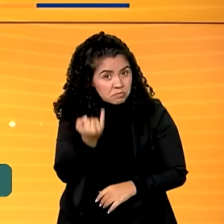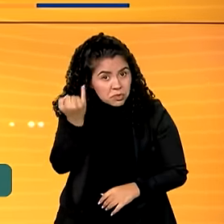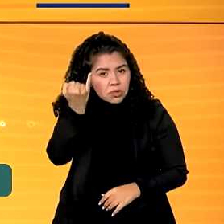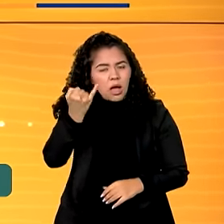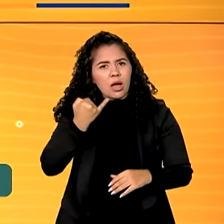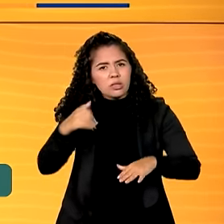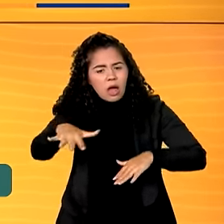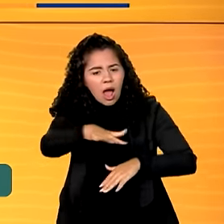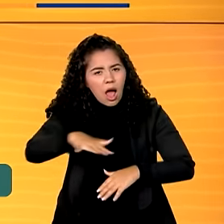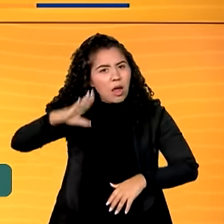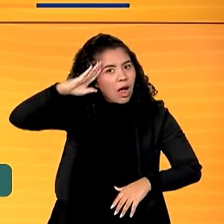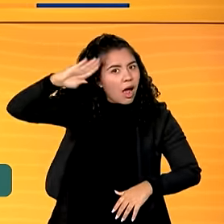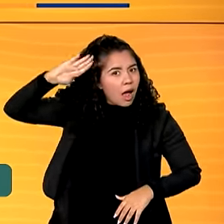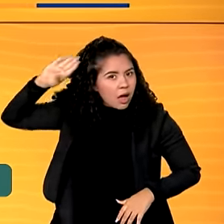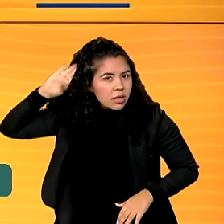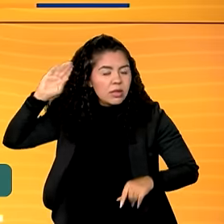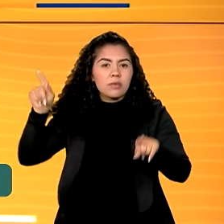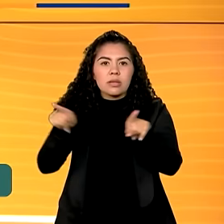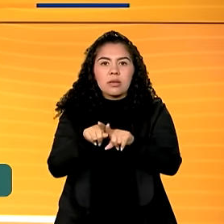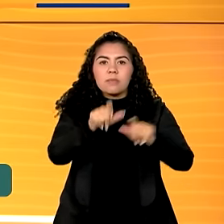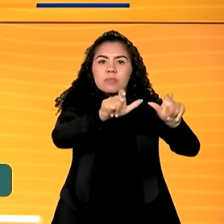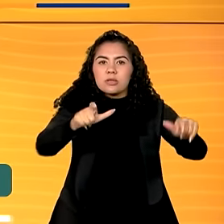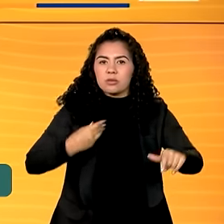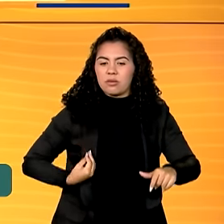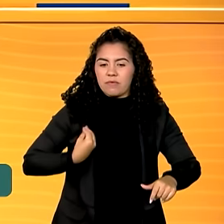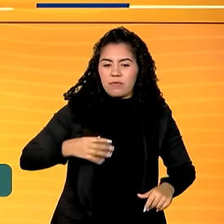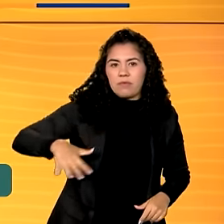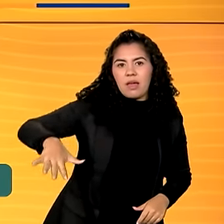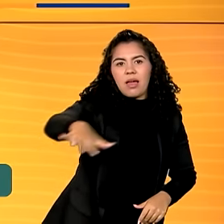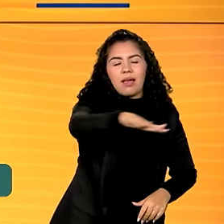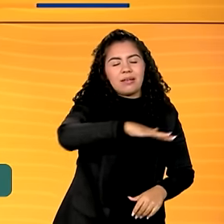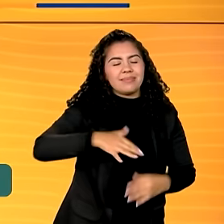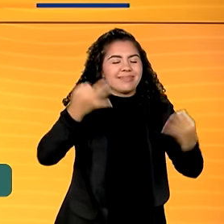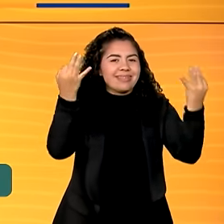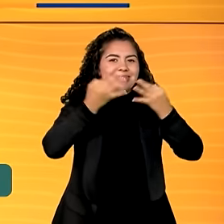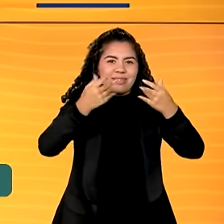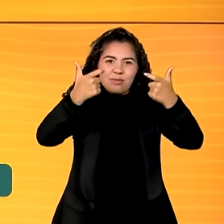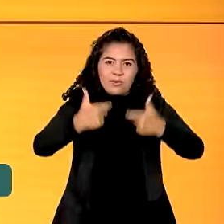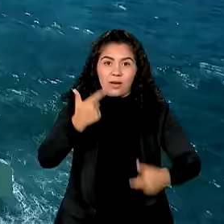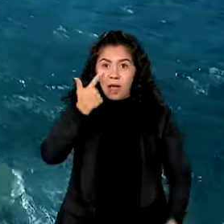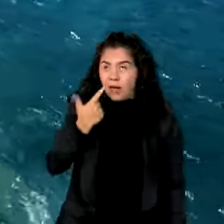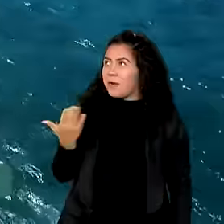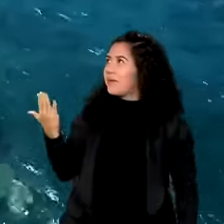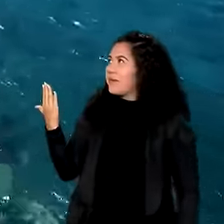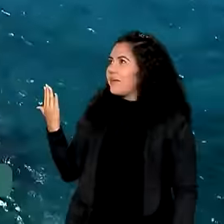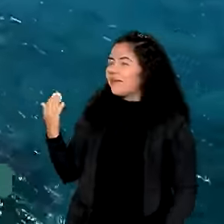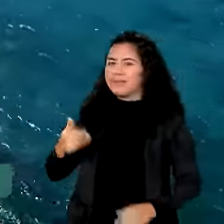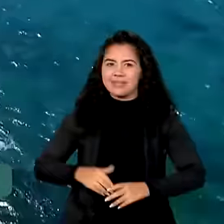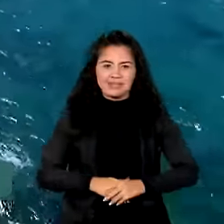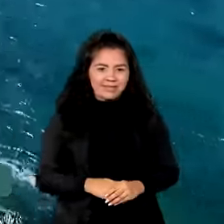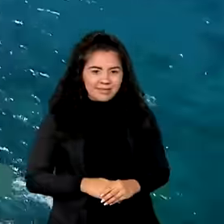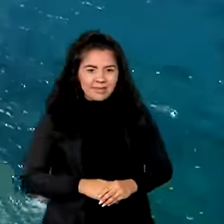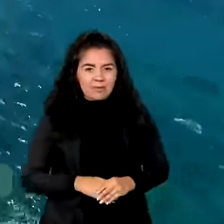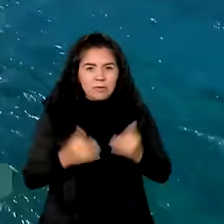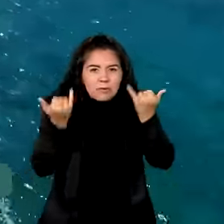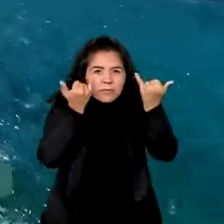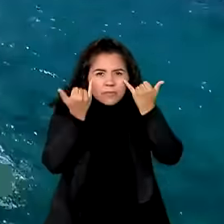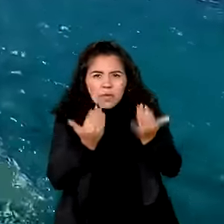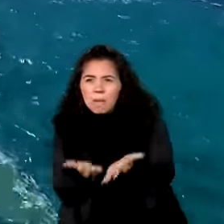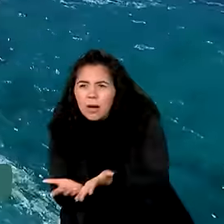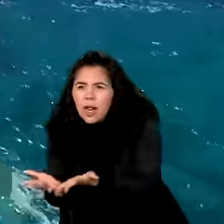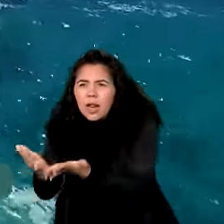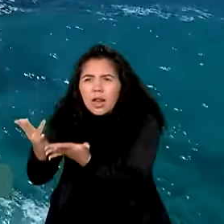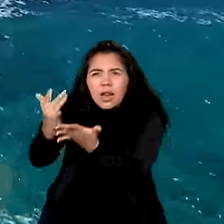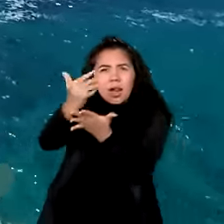acadêmicos e para os moradores e visitantes desta linda unidade de conservação. O mapeamento é um estudo